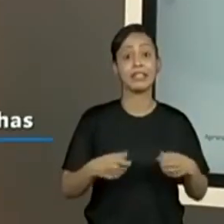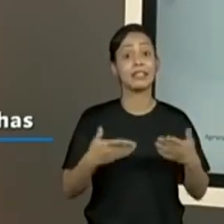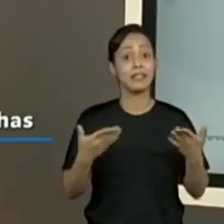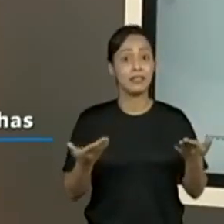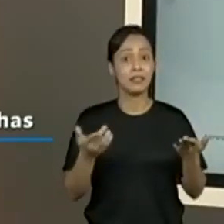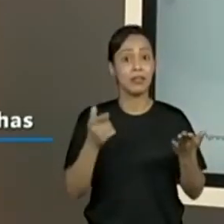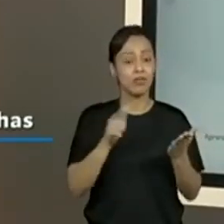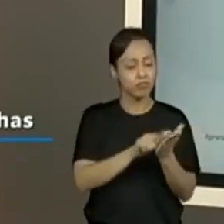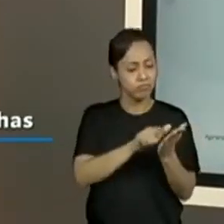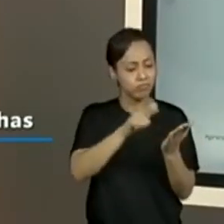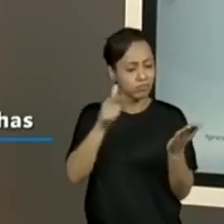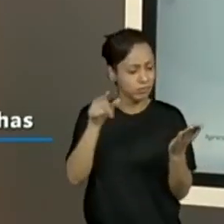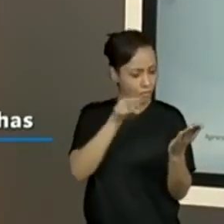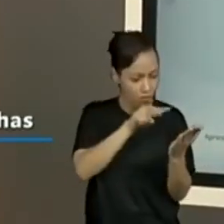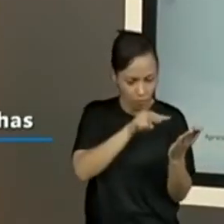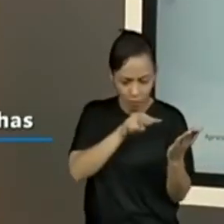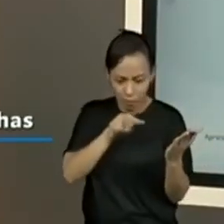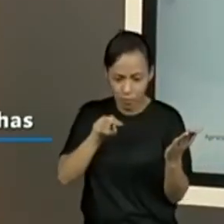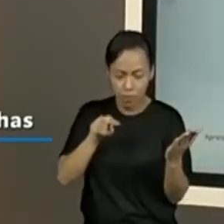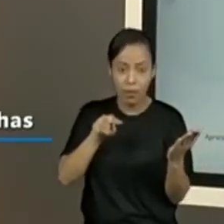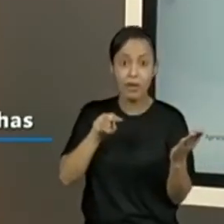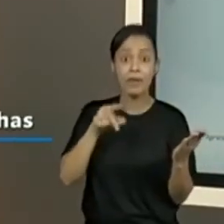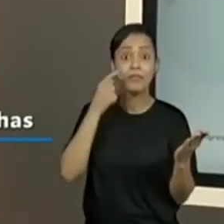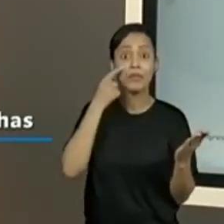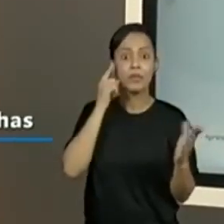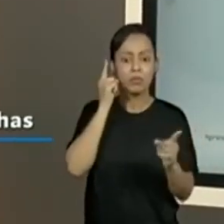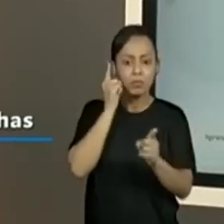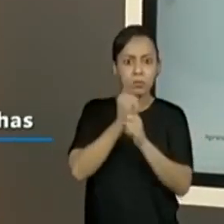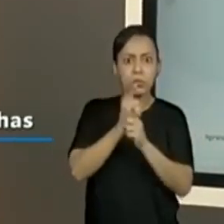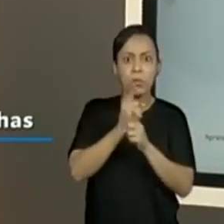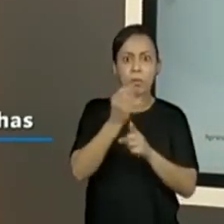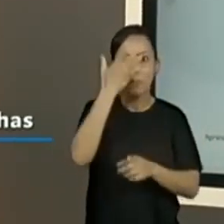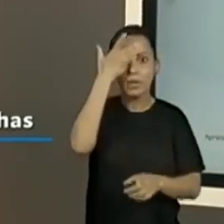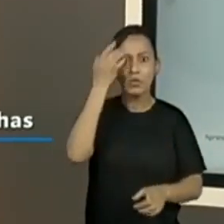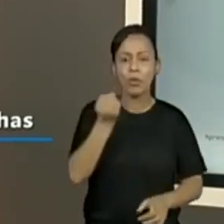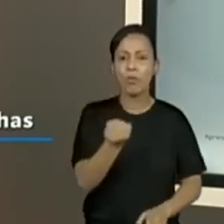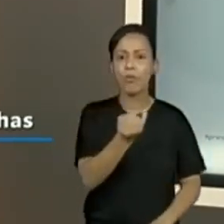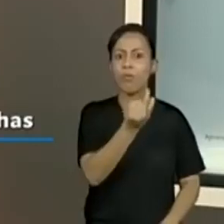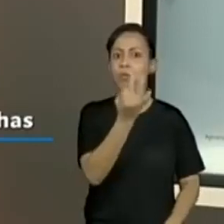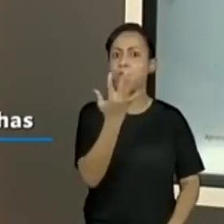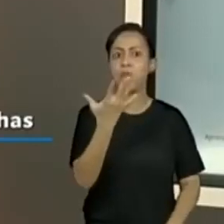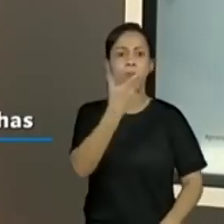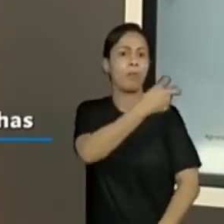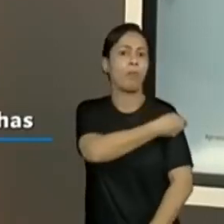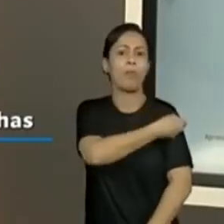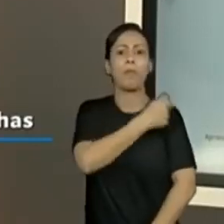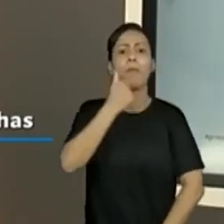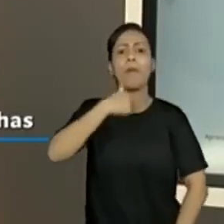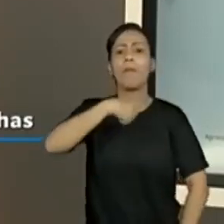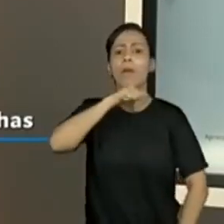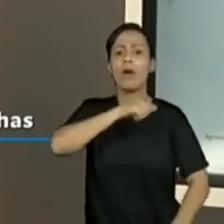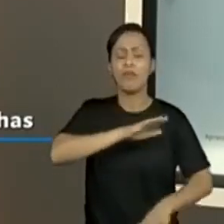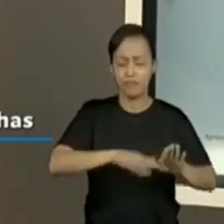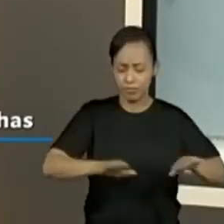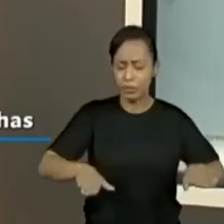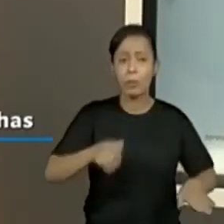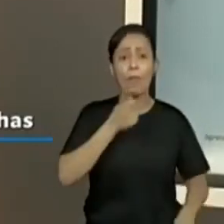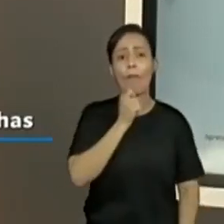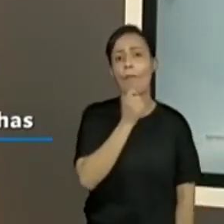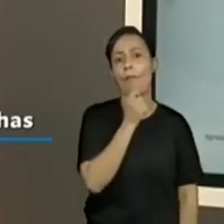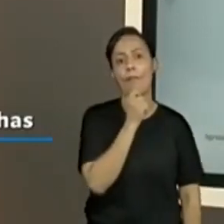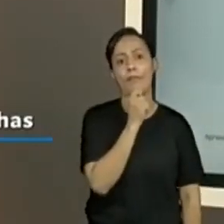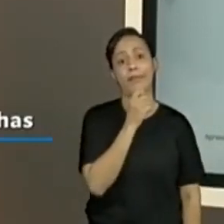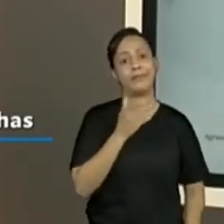A gente começa com a ideia de que não foram vacinados ainda uma quantidade de mães e crianças e agora está informando como é que está a